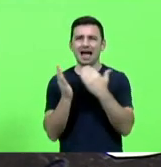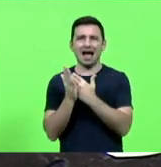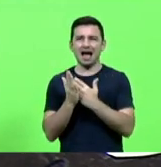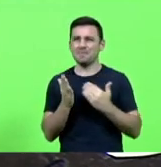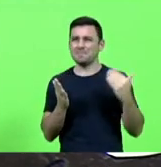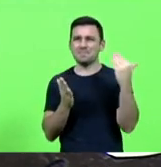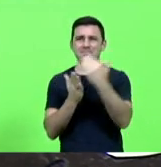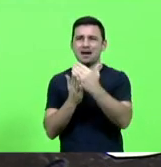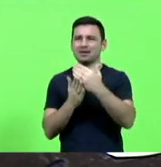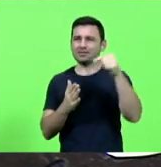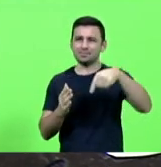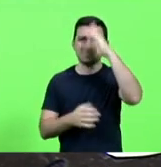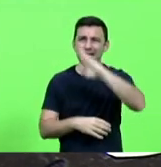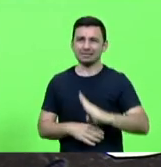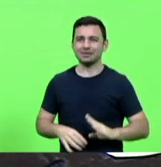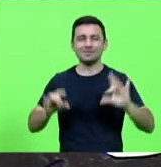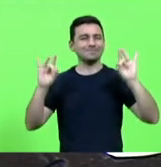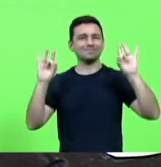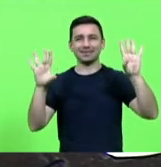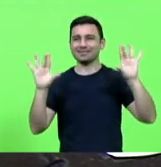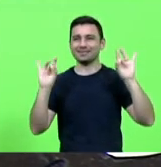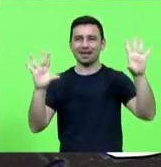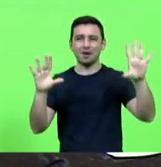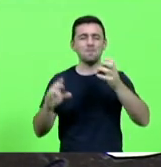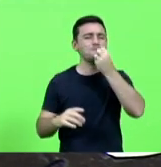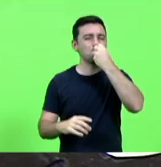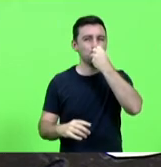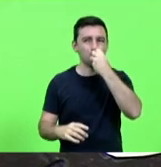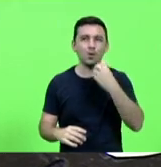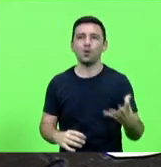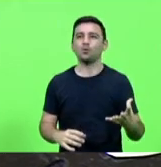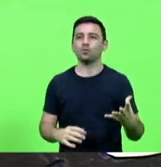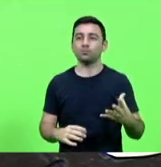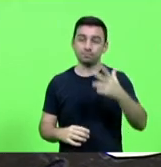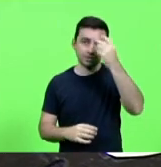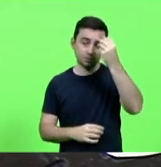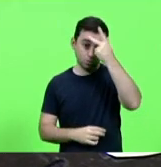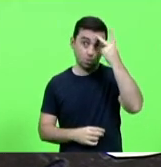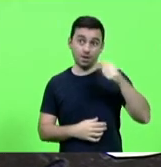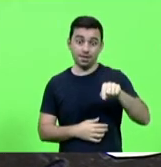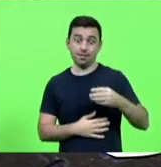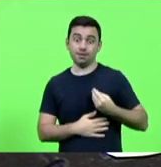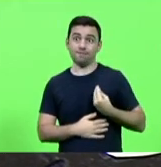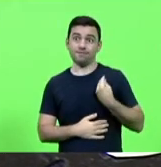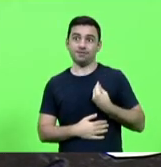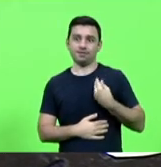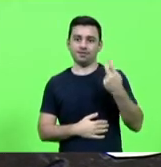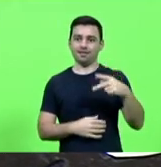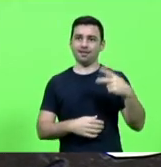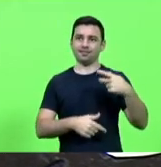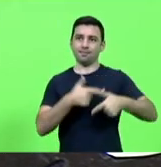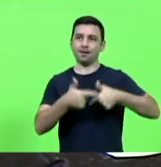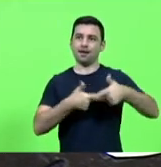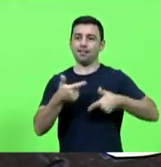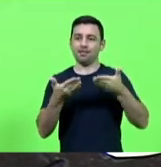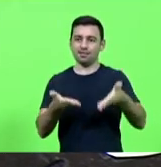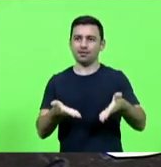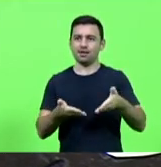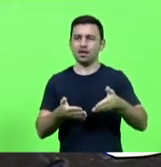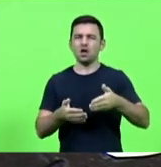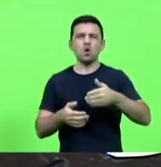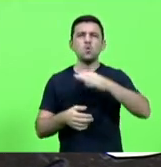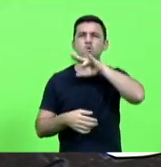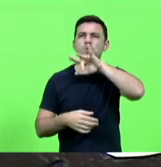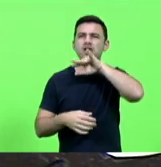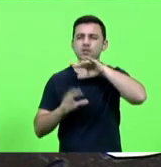de privilegiado é um negócio bom demais para quem vive dela é ruim para todo o Brasil mas muito